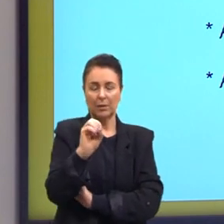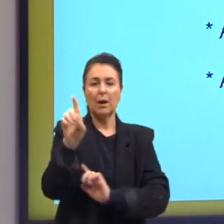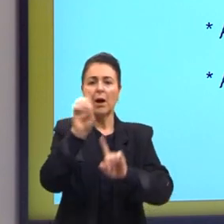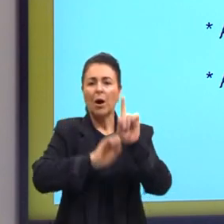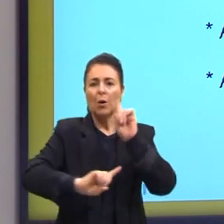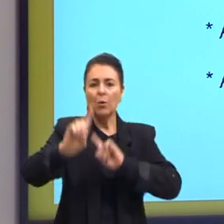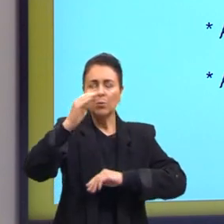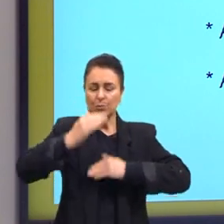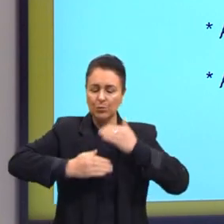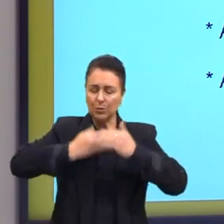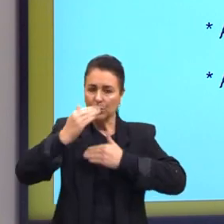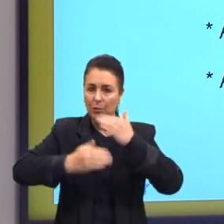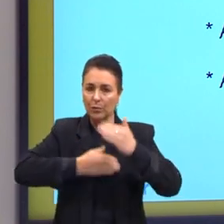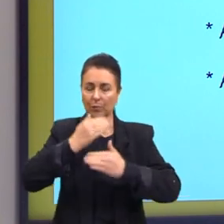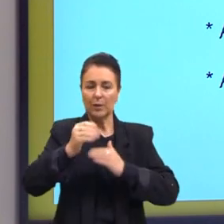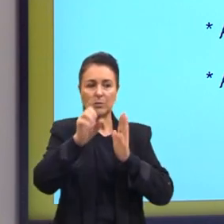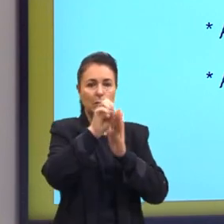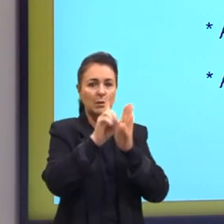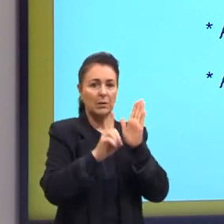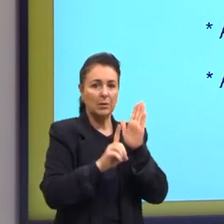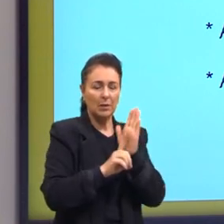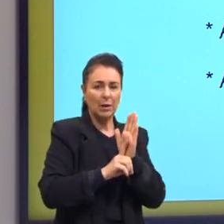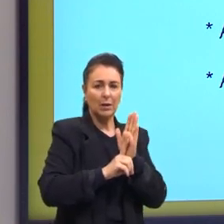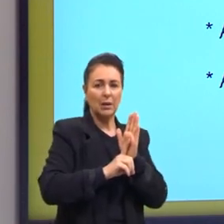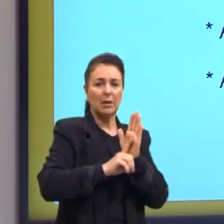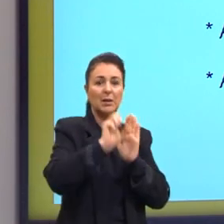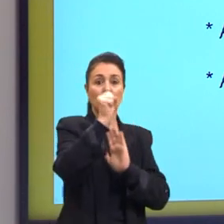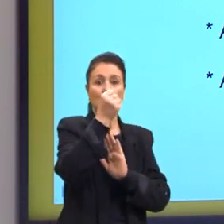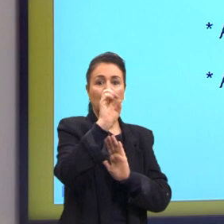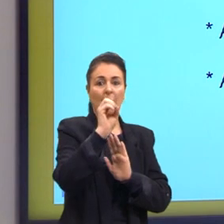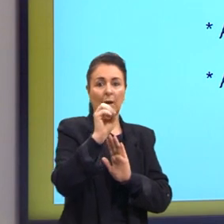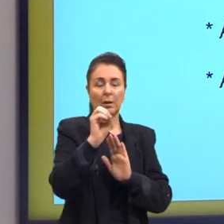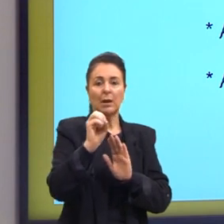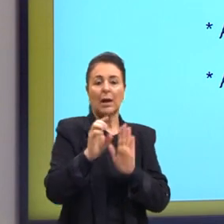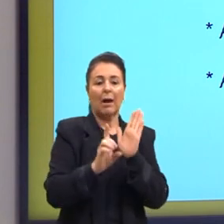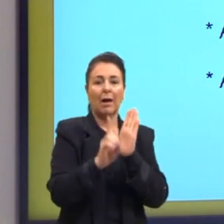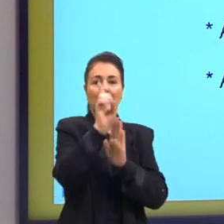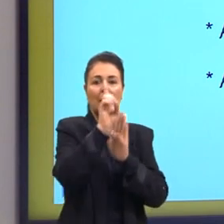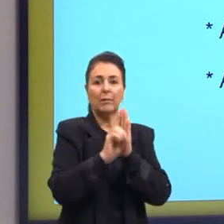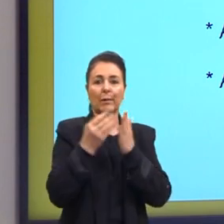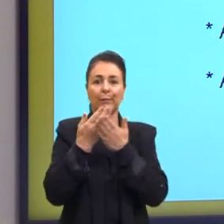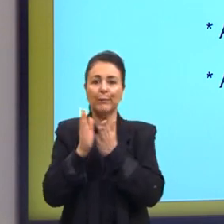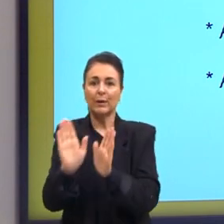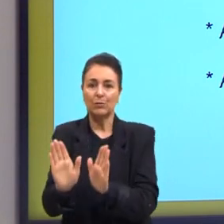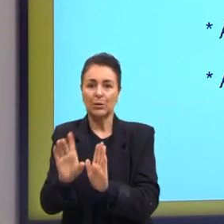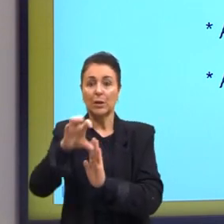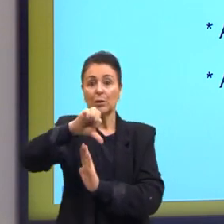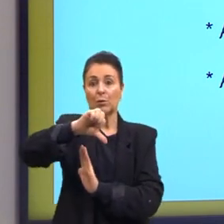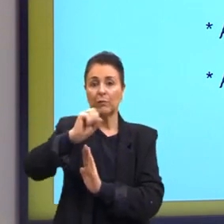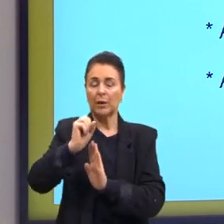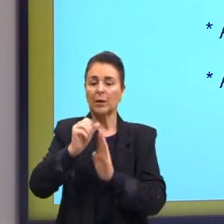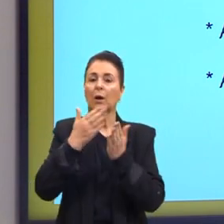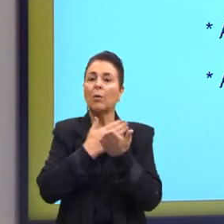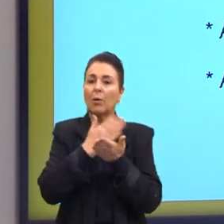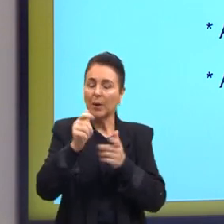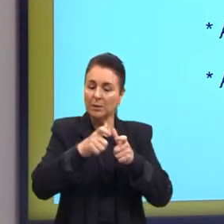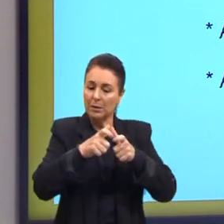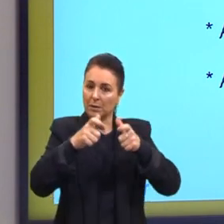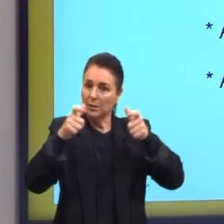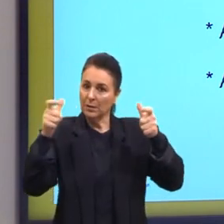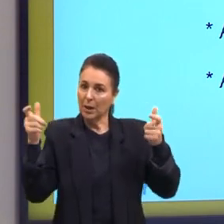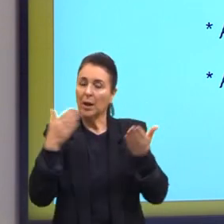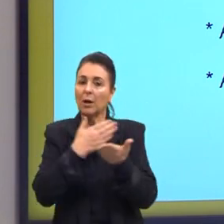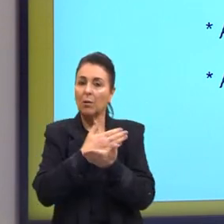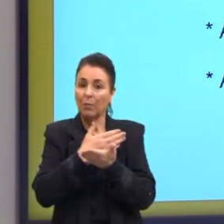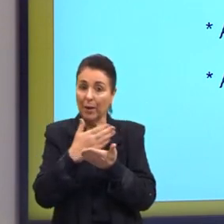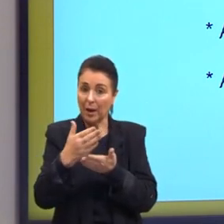alguns desenvolvimentos. A década de 80 é considerada uma década perdida. Na década de 90, o Brasil, há um crescimento brasileiro. O Brasil chega a fazer parte da